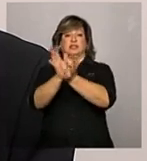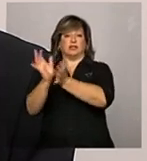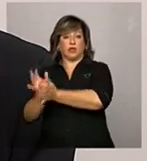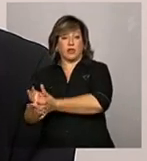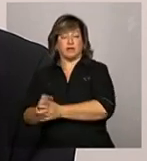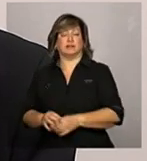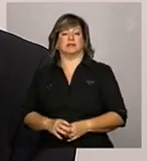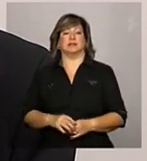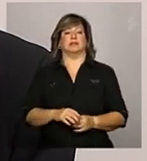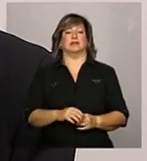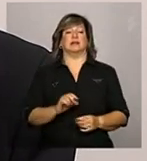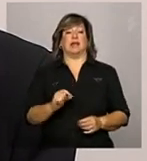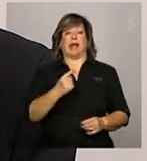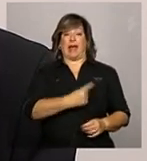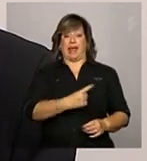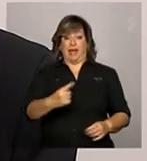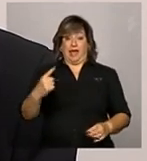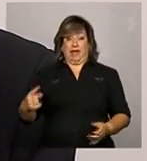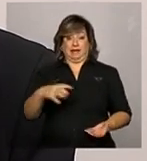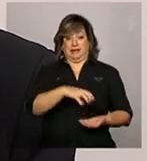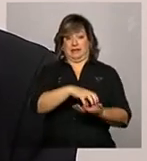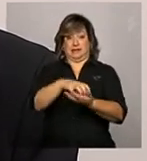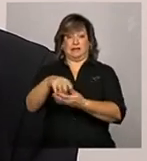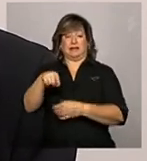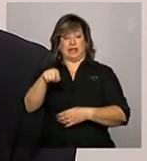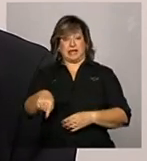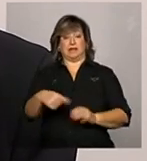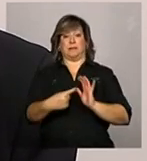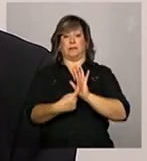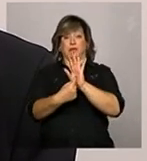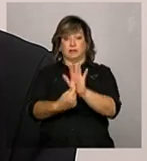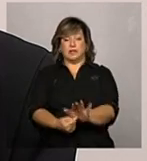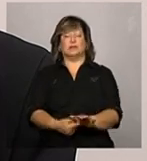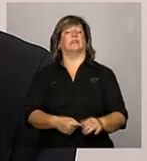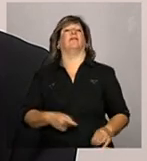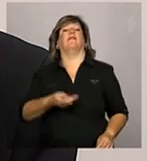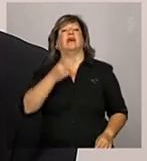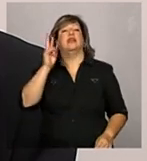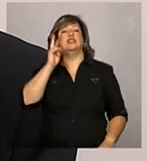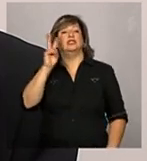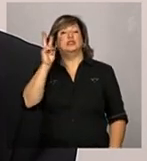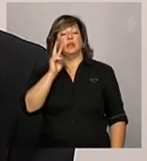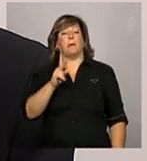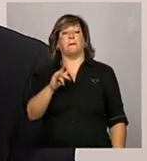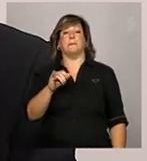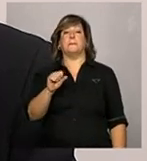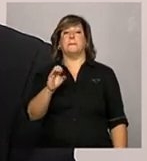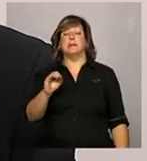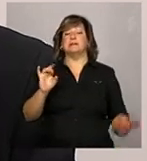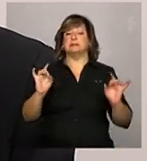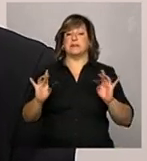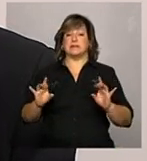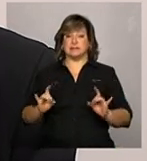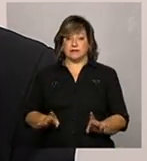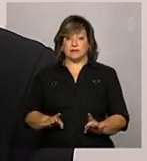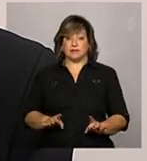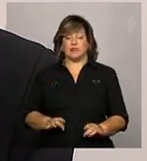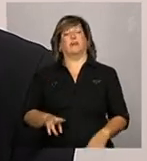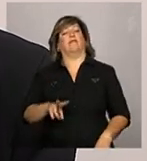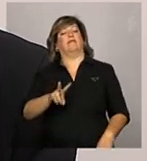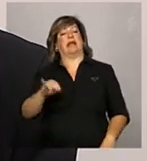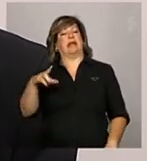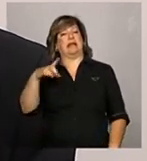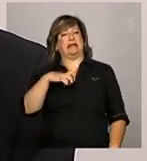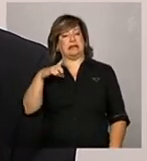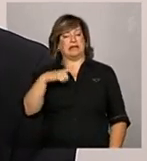ou seja, cada sessão do demonstrativo ela faz referência a um piso específico. Vai ter